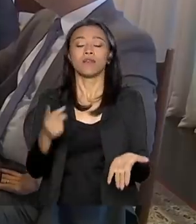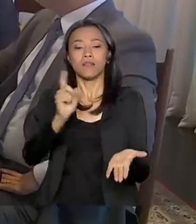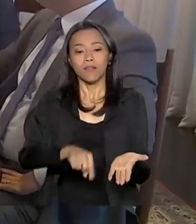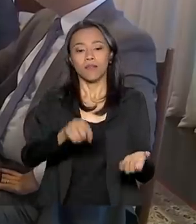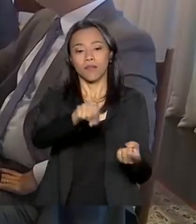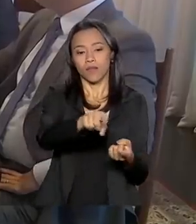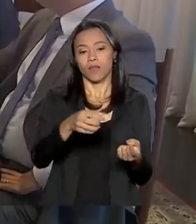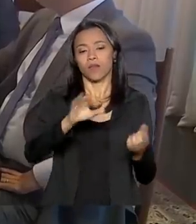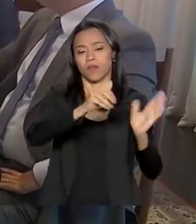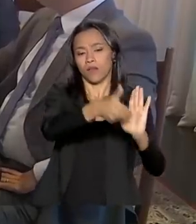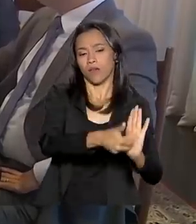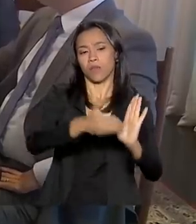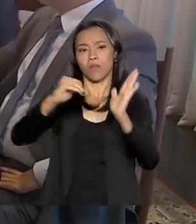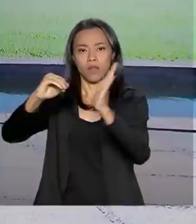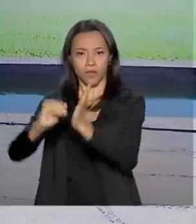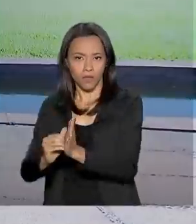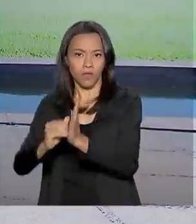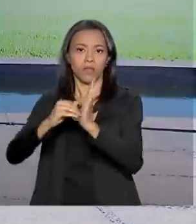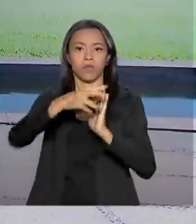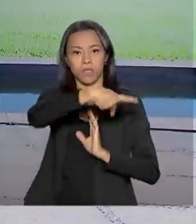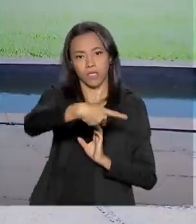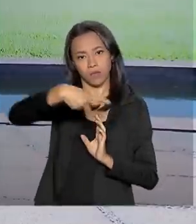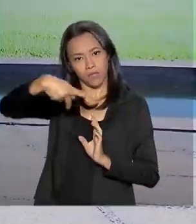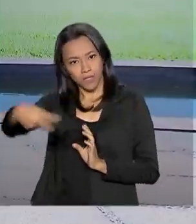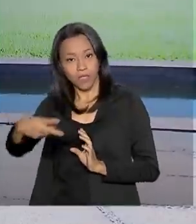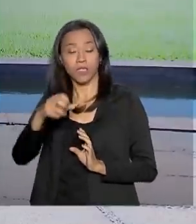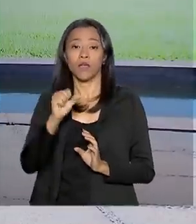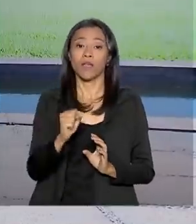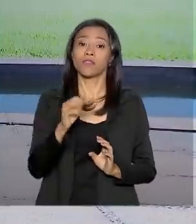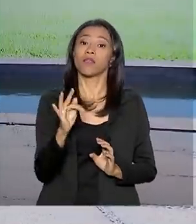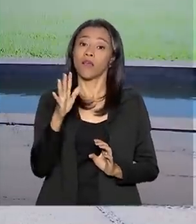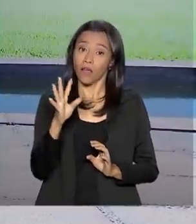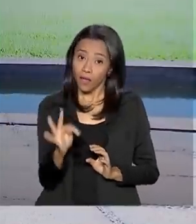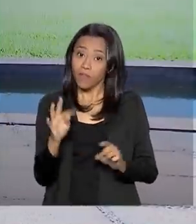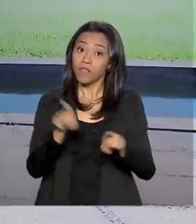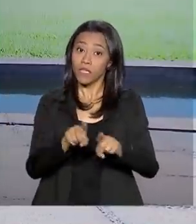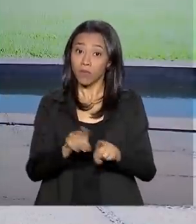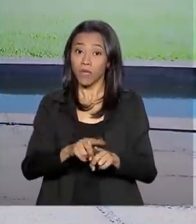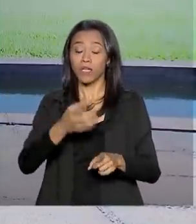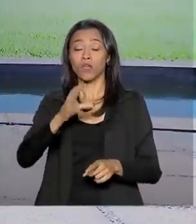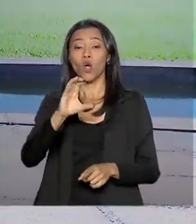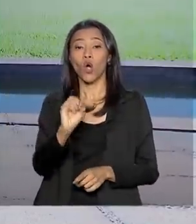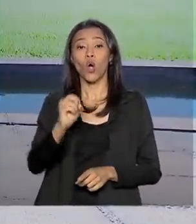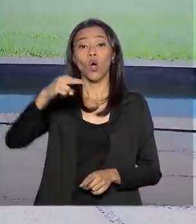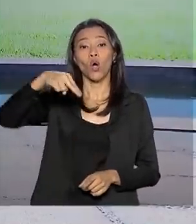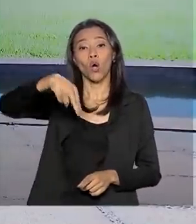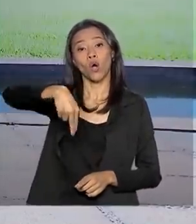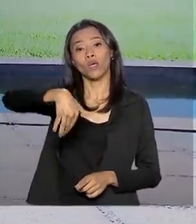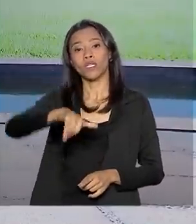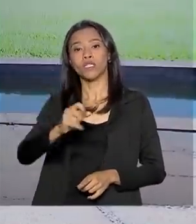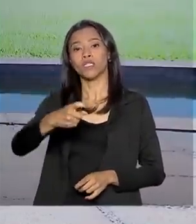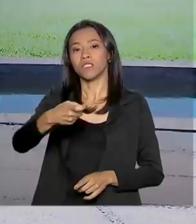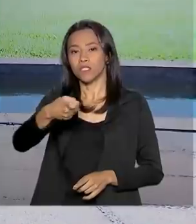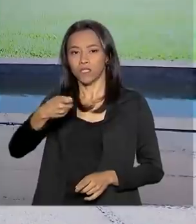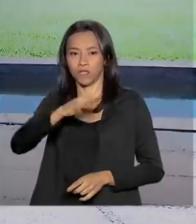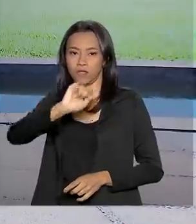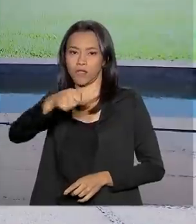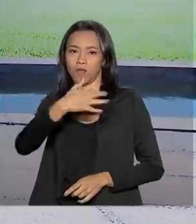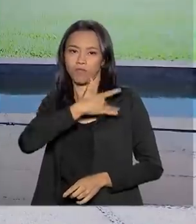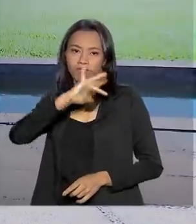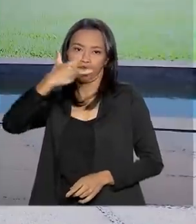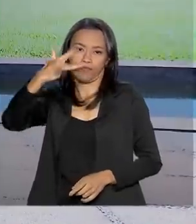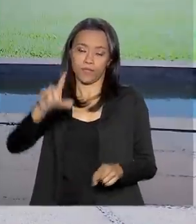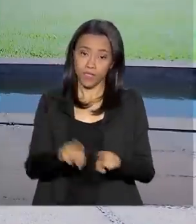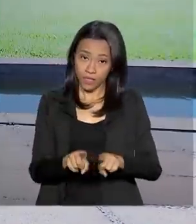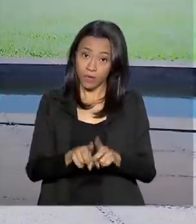e Senado, também estavam presentes o ministro da Casa Civil, Onyx Lorenzoni, o general Heleno do GSI e